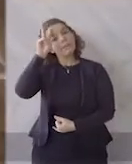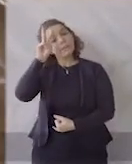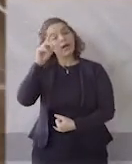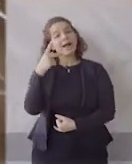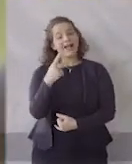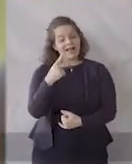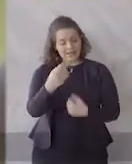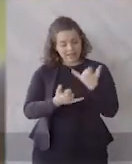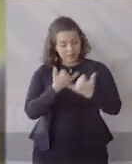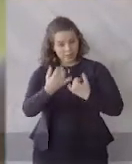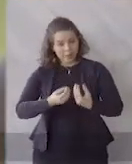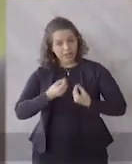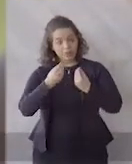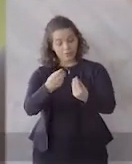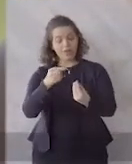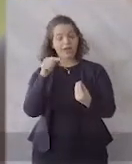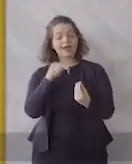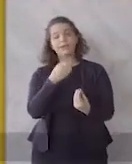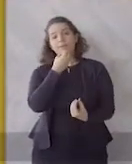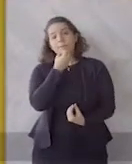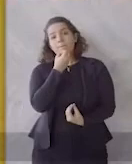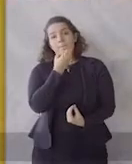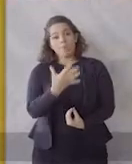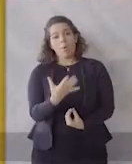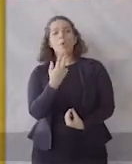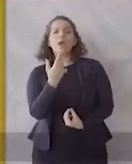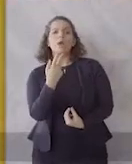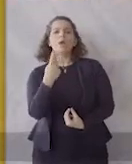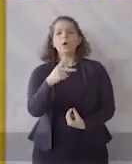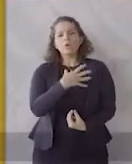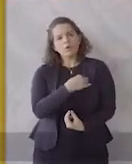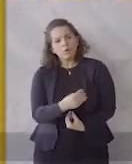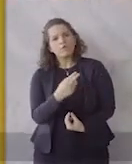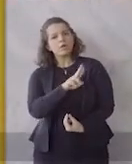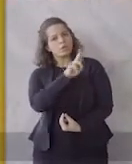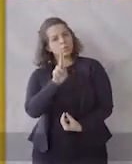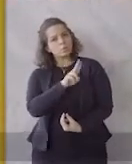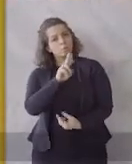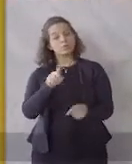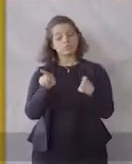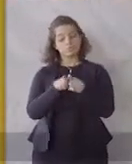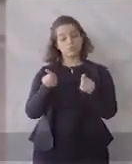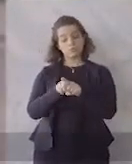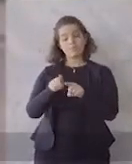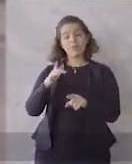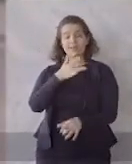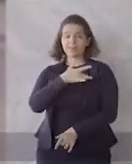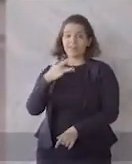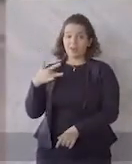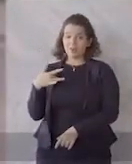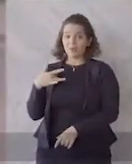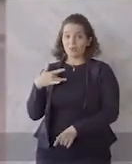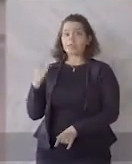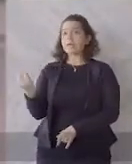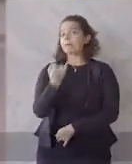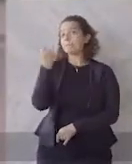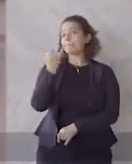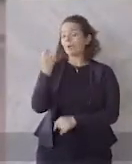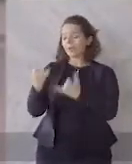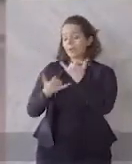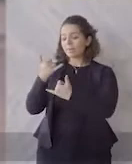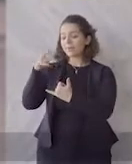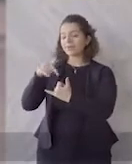preciso doar brinquedos que seus filhos também usariam. Além disso, por saúde, doe brinquedos já